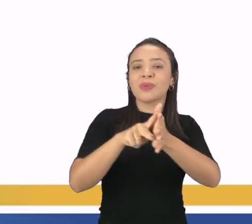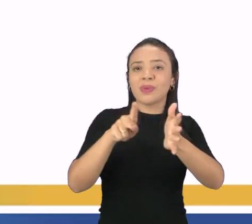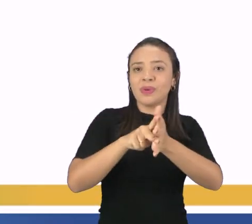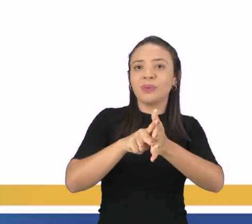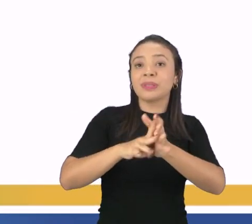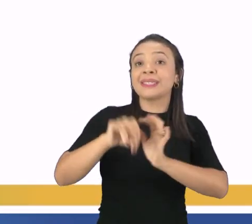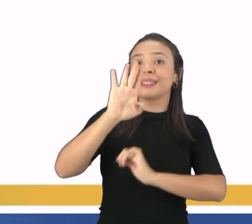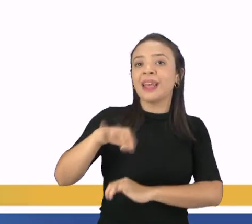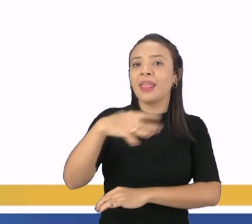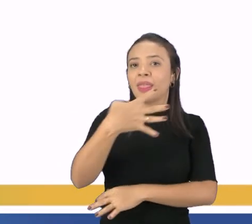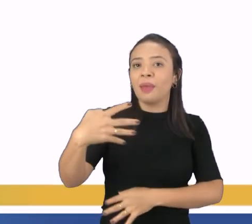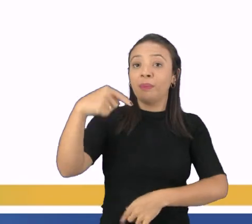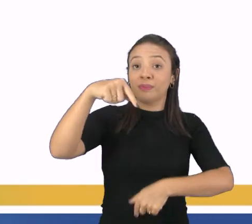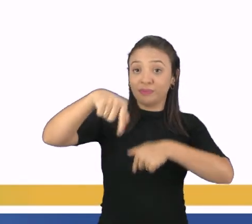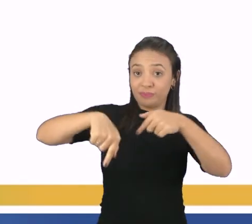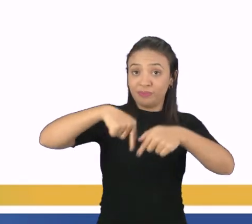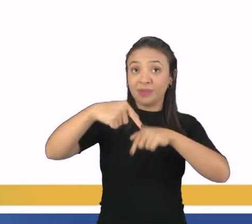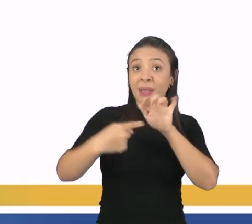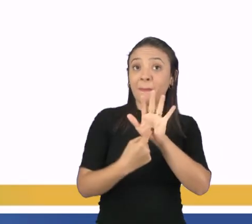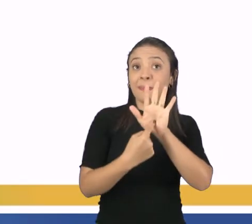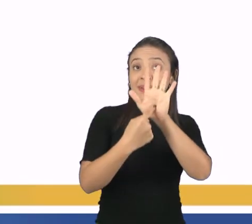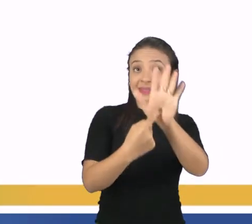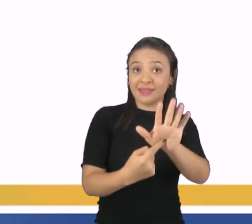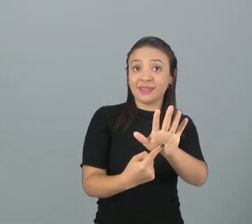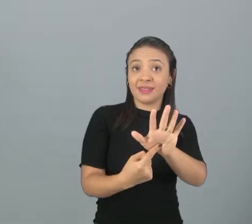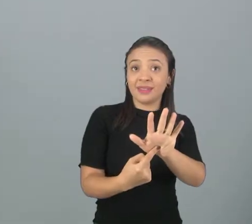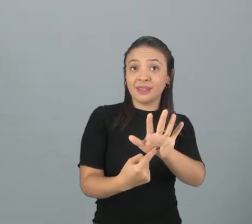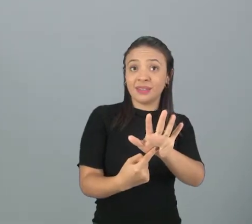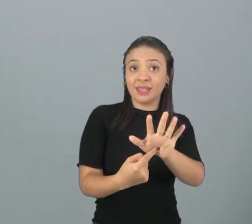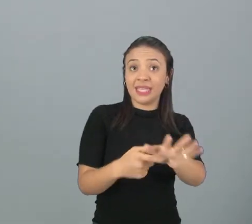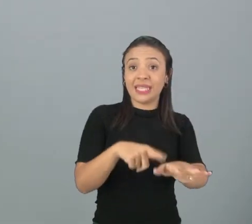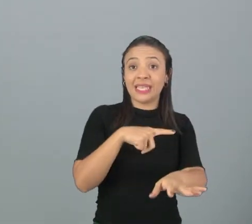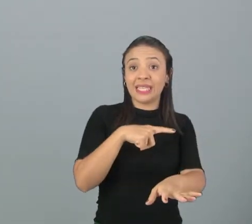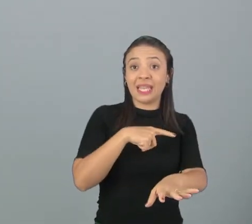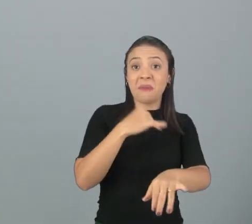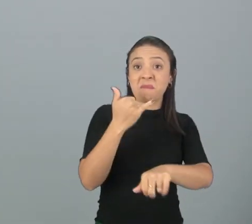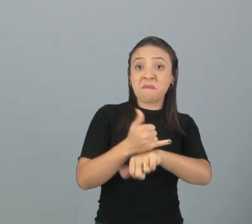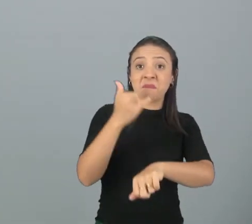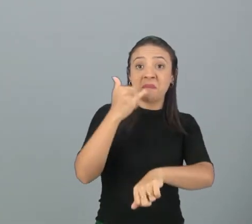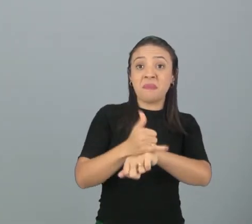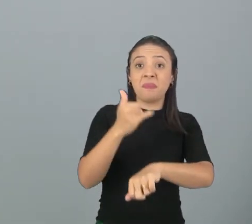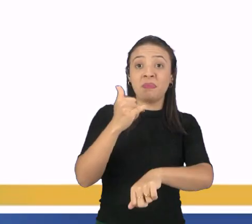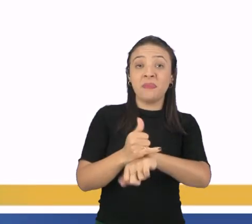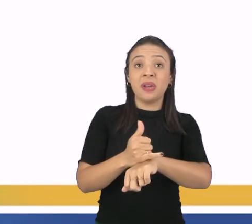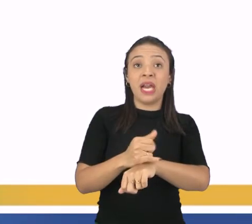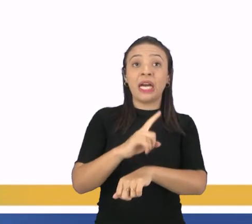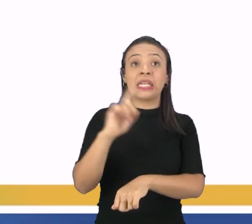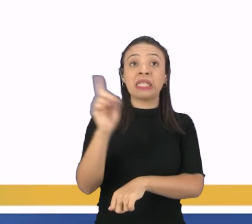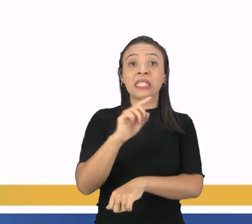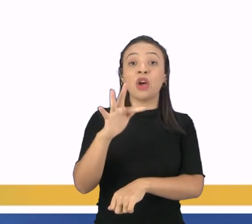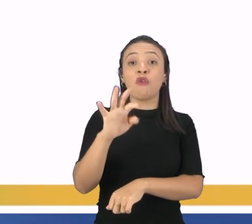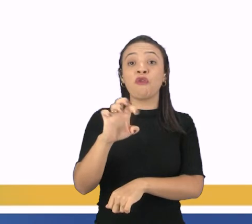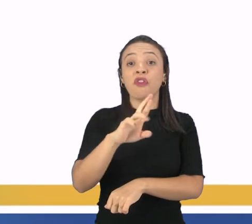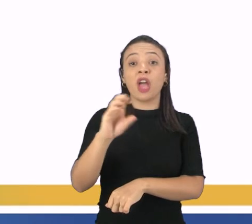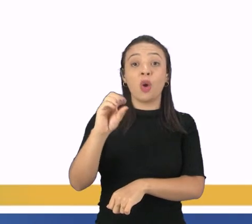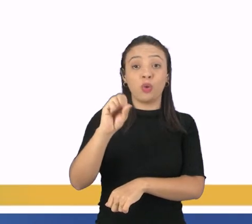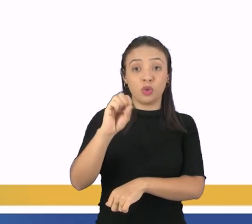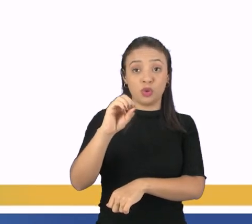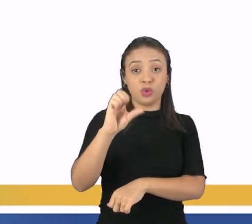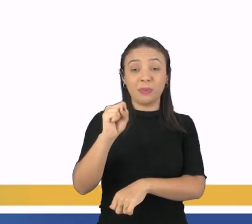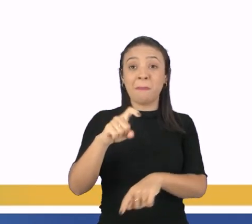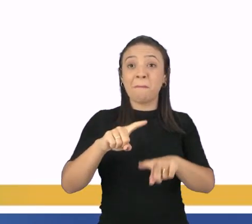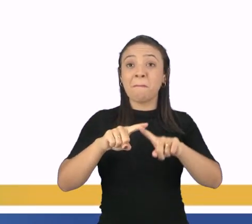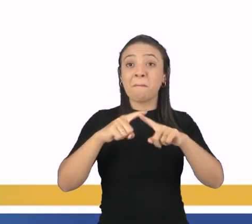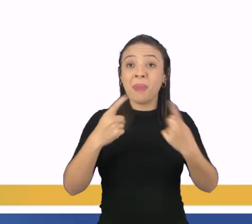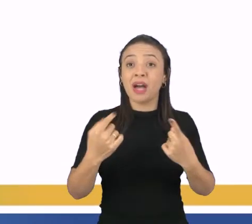que mostra elementos metais não ferrosos de nomes estranhos mas que eles